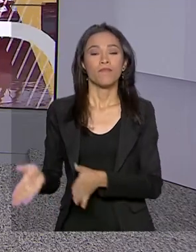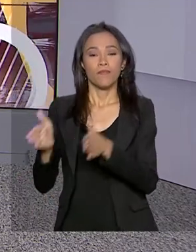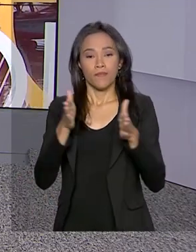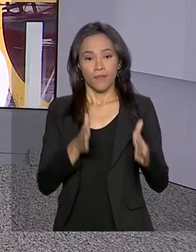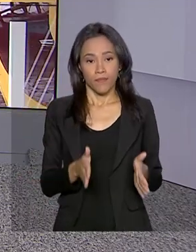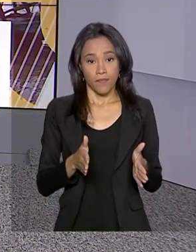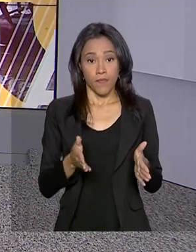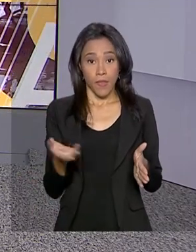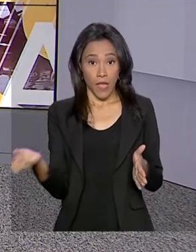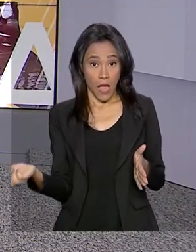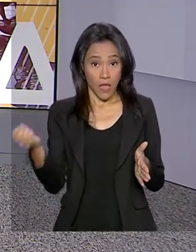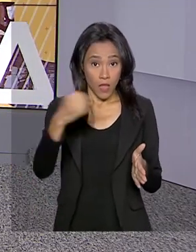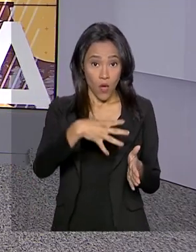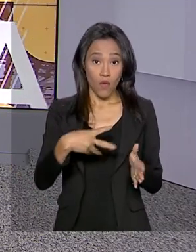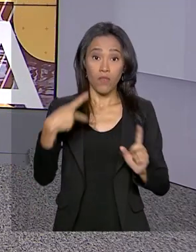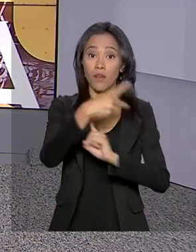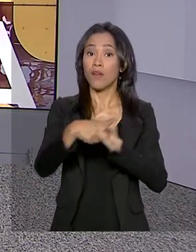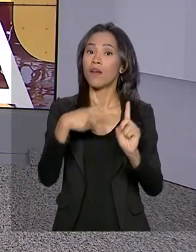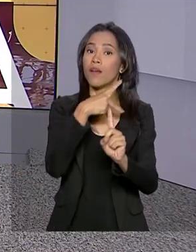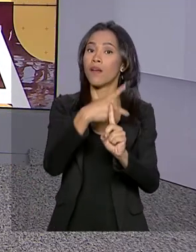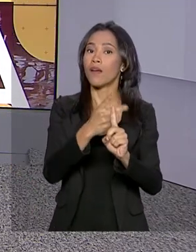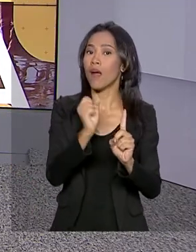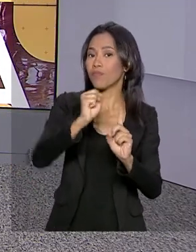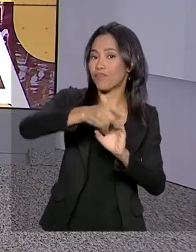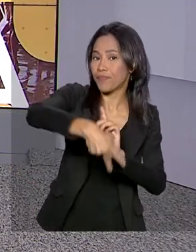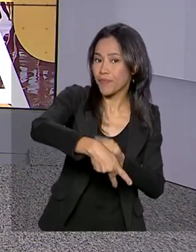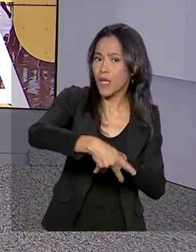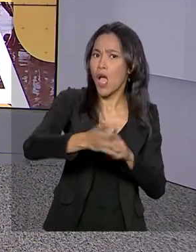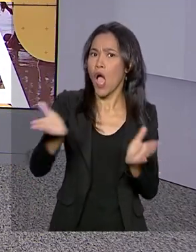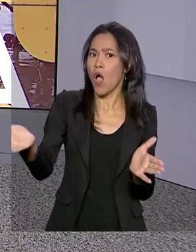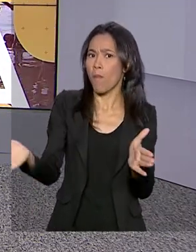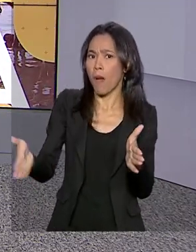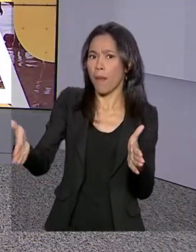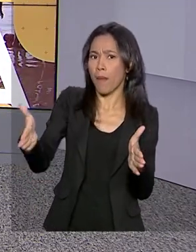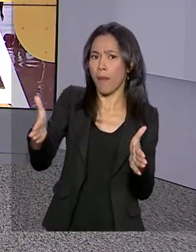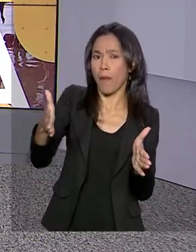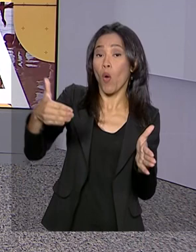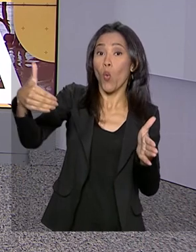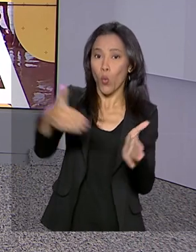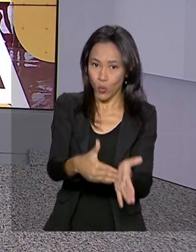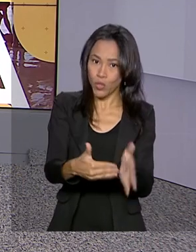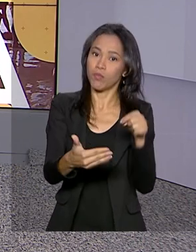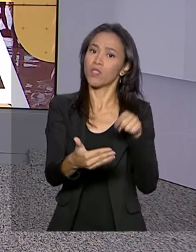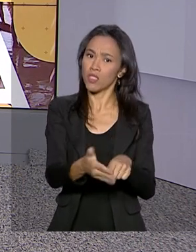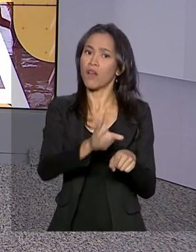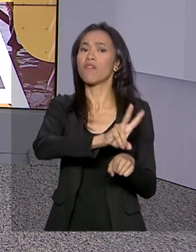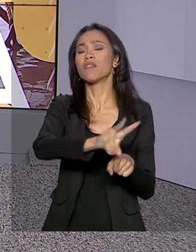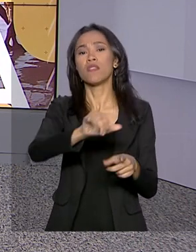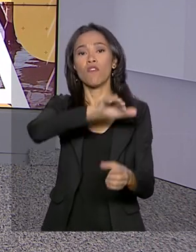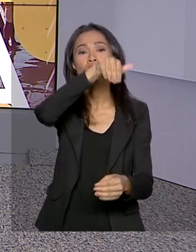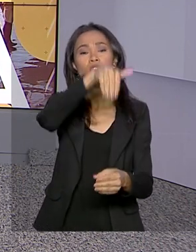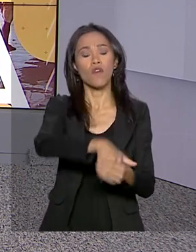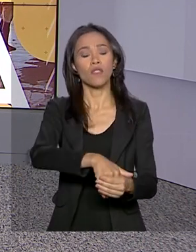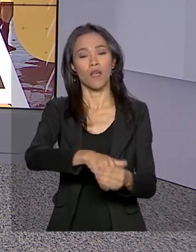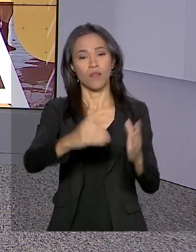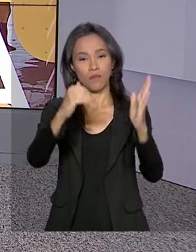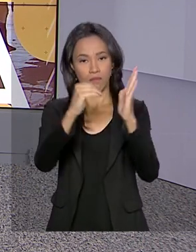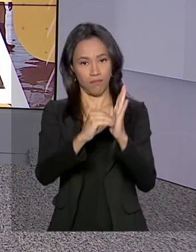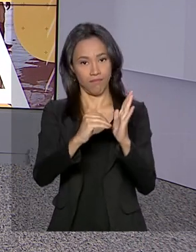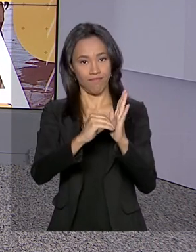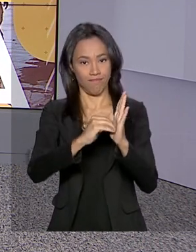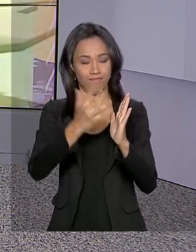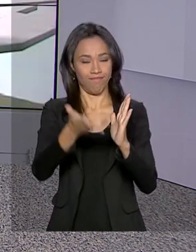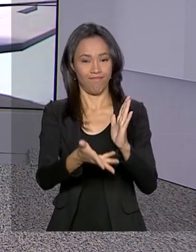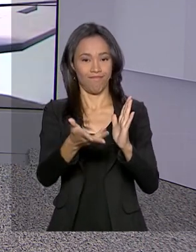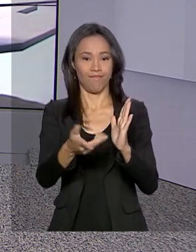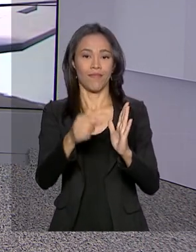A nova Previdência chega à última etapa de tramitação e será votada em segundo turno no Senado. Quem está acompanhando esse assunto